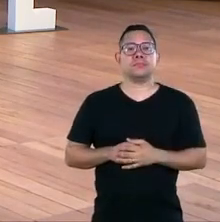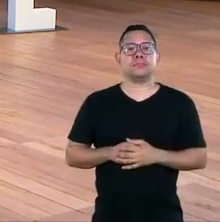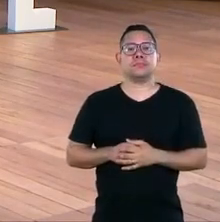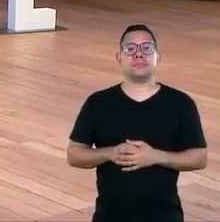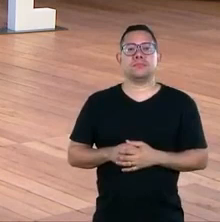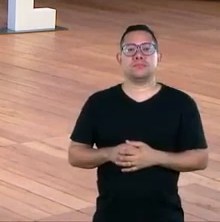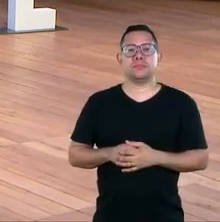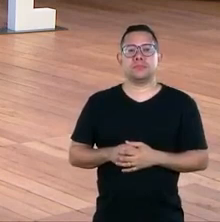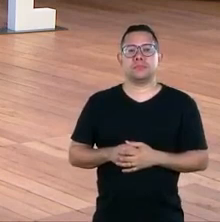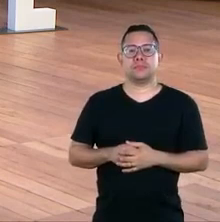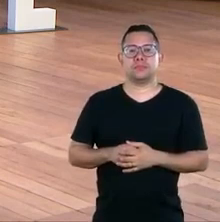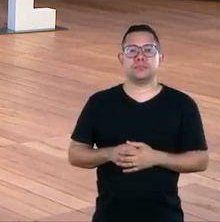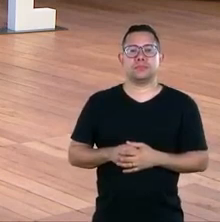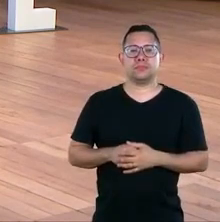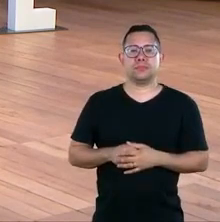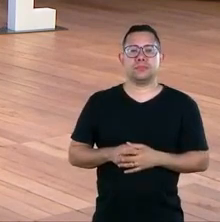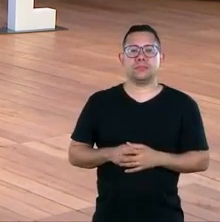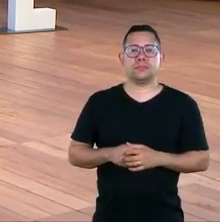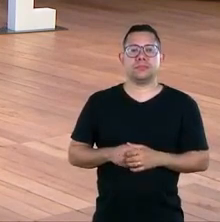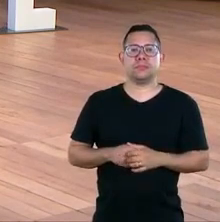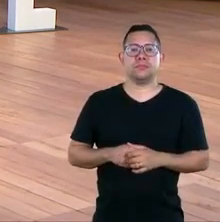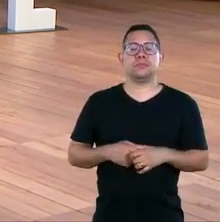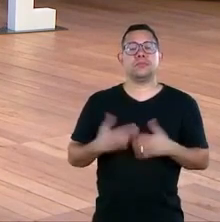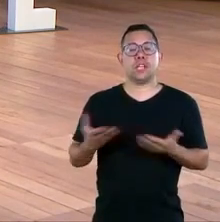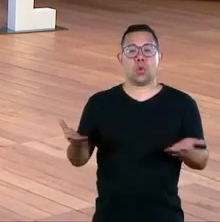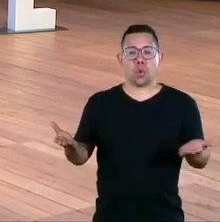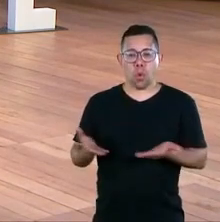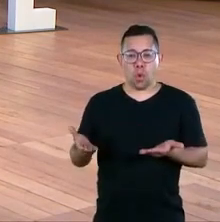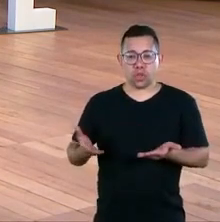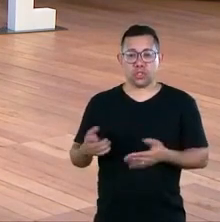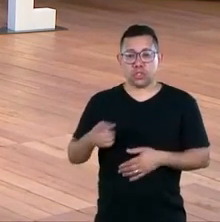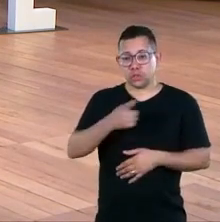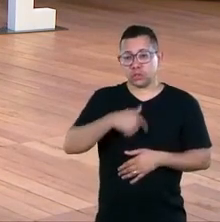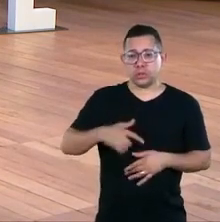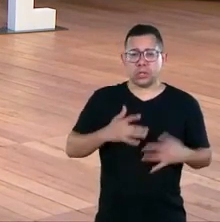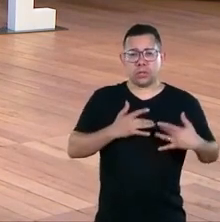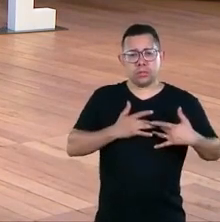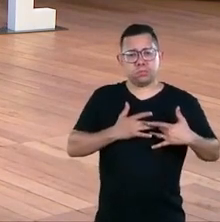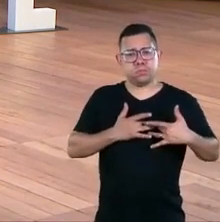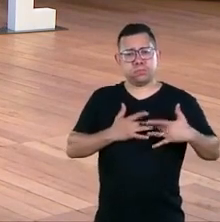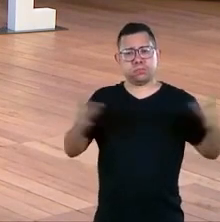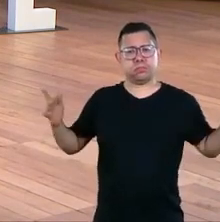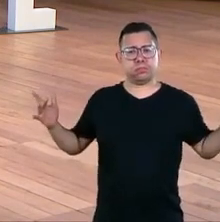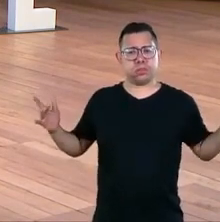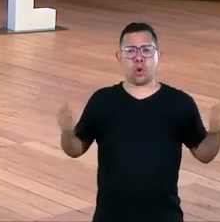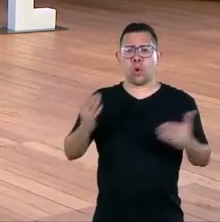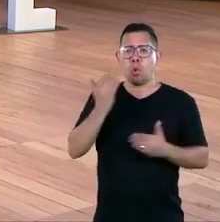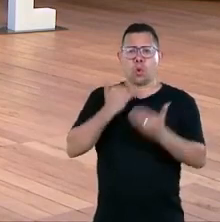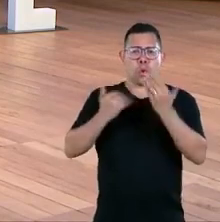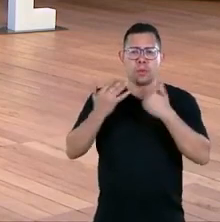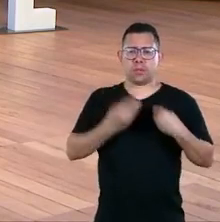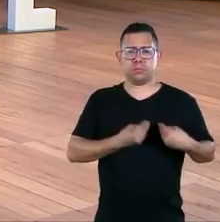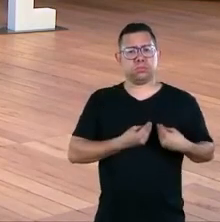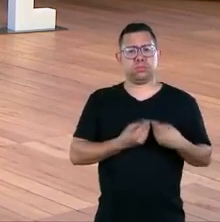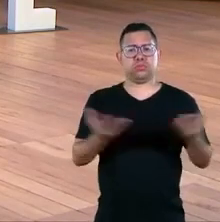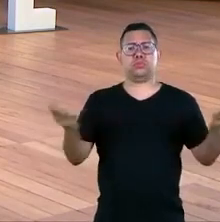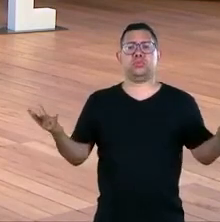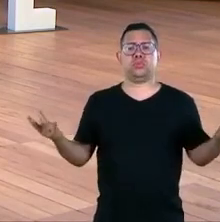escala brutal de distribuição de alimentos como a gente faz hoje o SESC e Mesa Brasil é um projeto maravilhoso